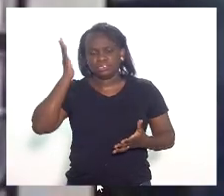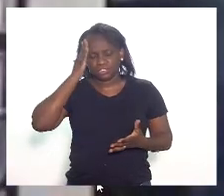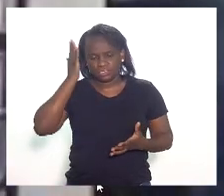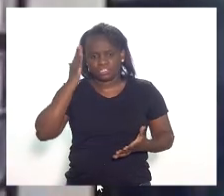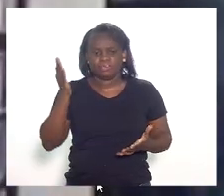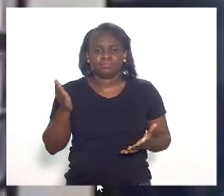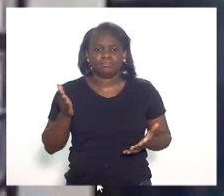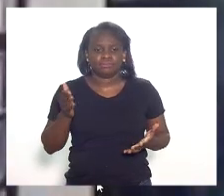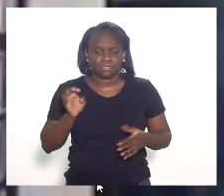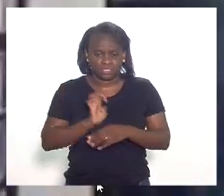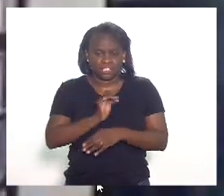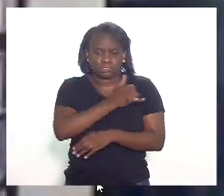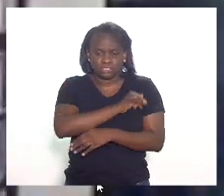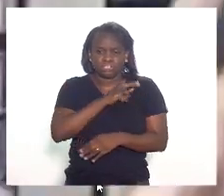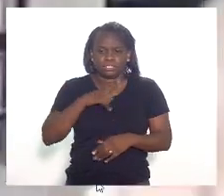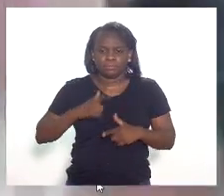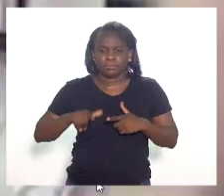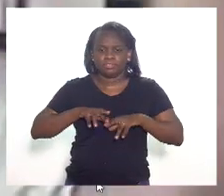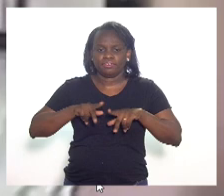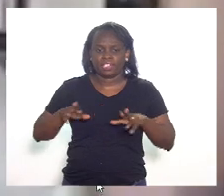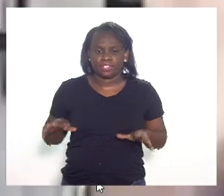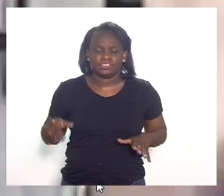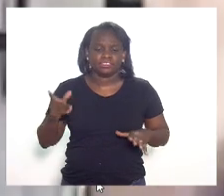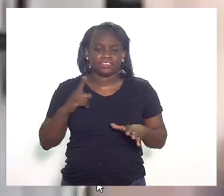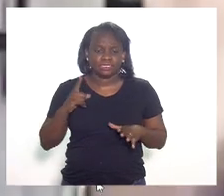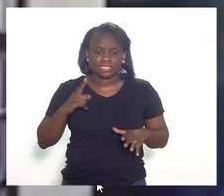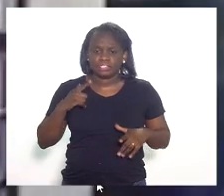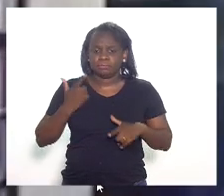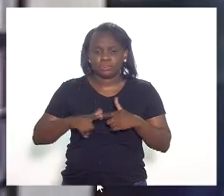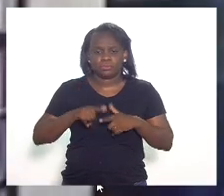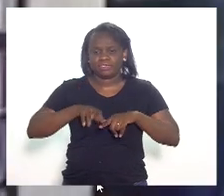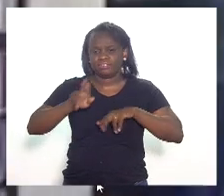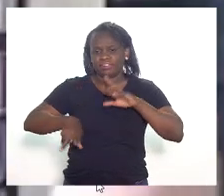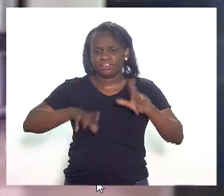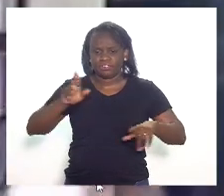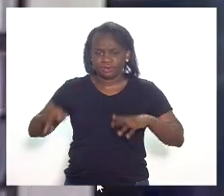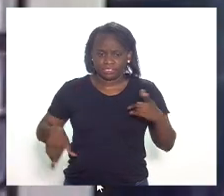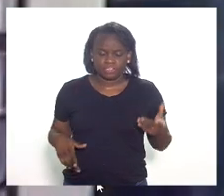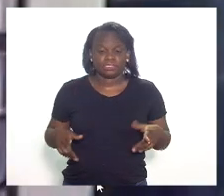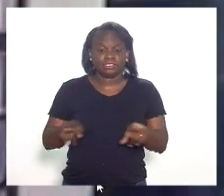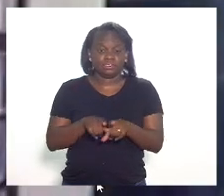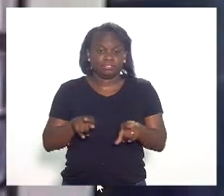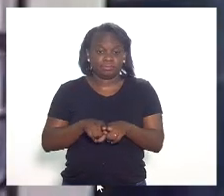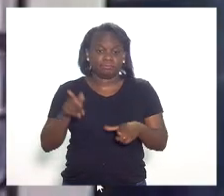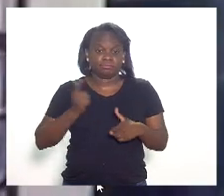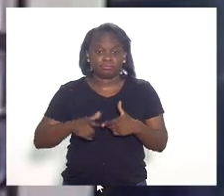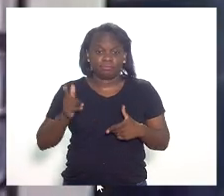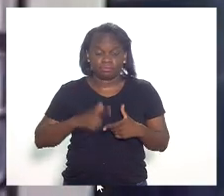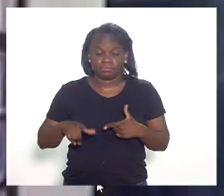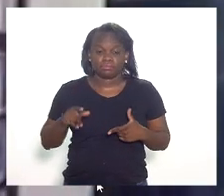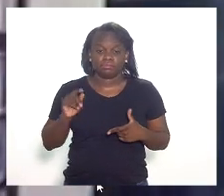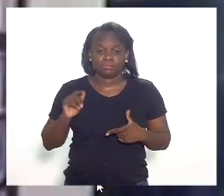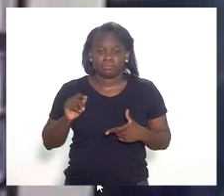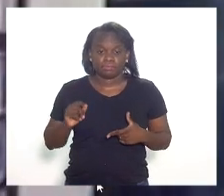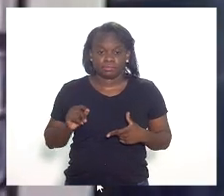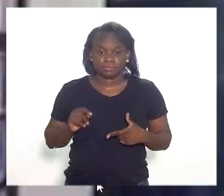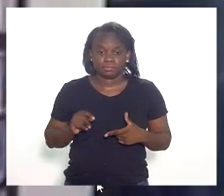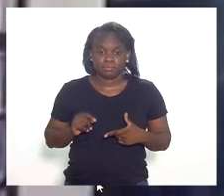existem no estado do Rio de Janeiro. Porque existem problemas de toda a ordem. E problemas é que